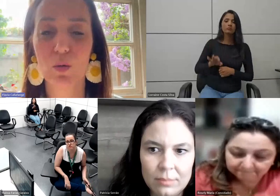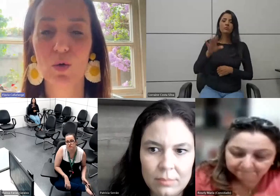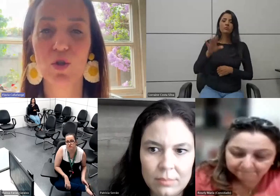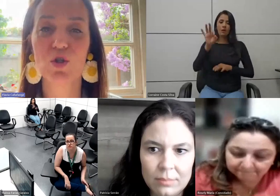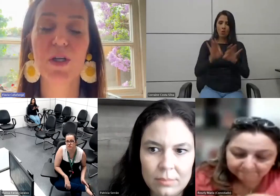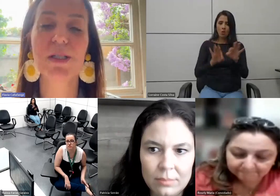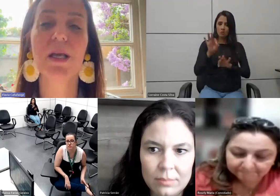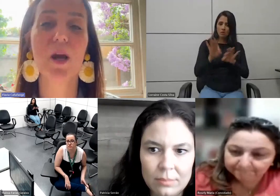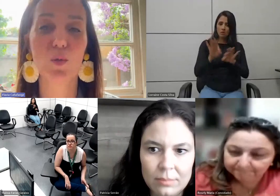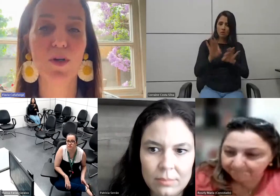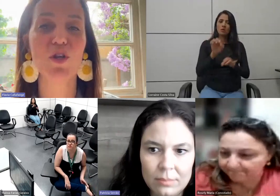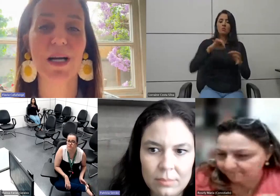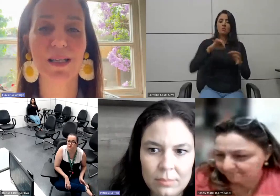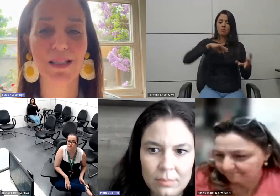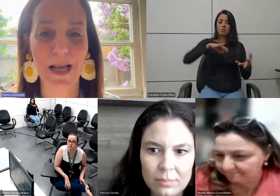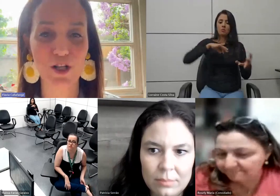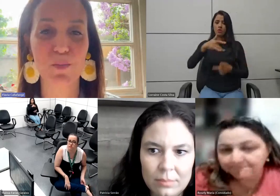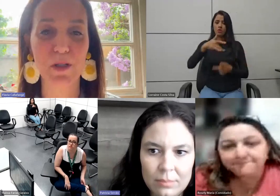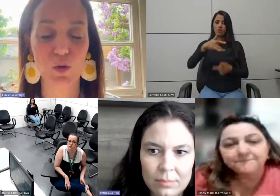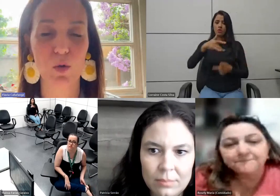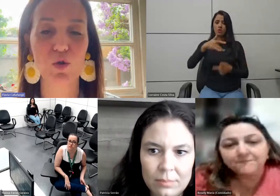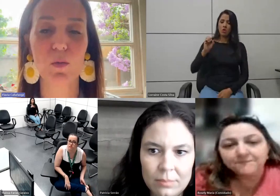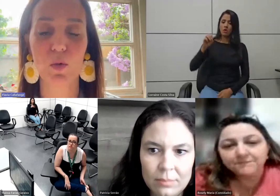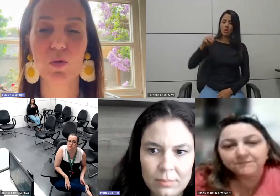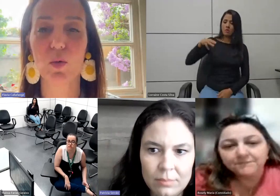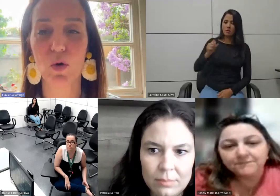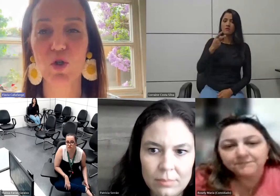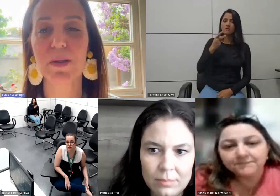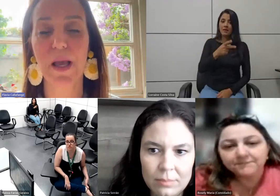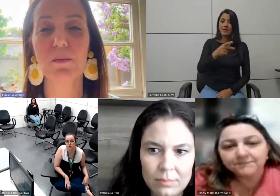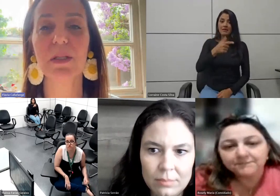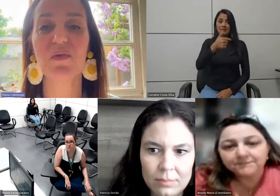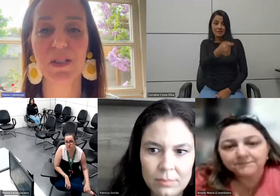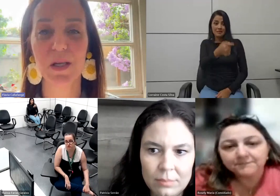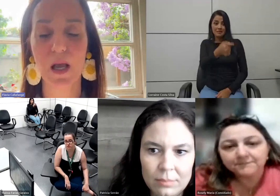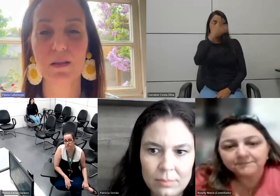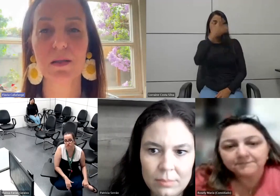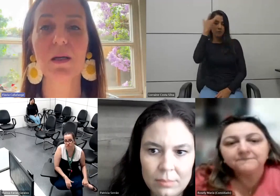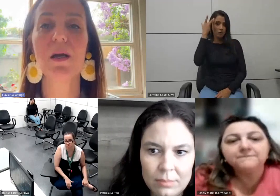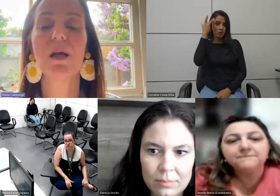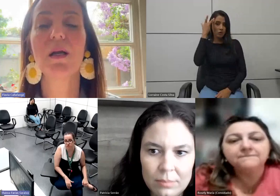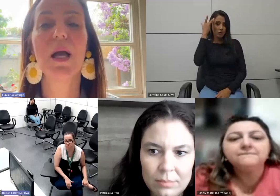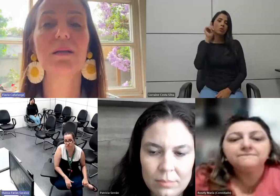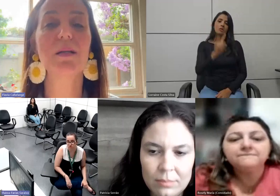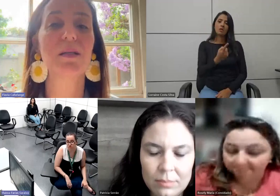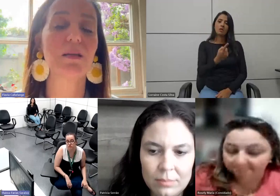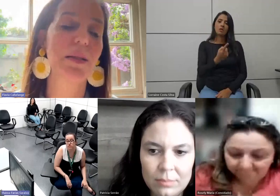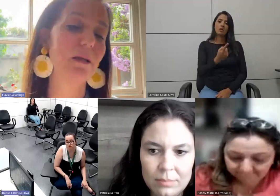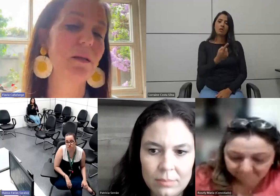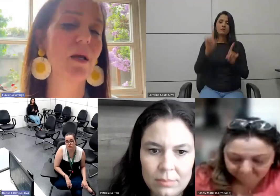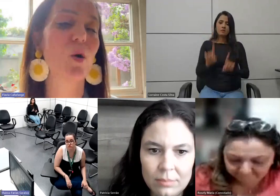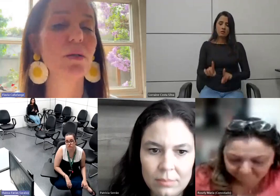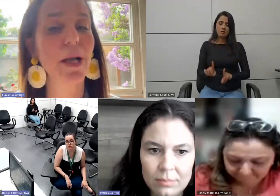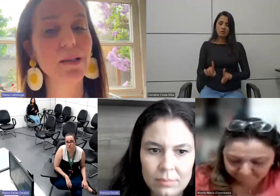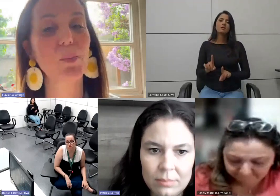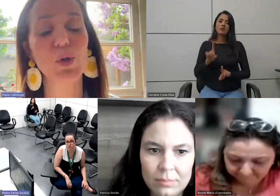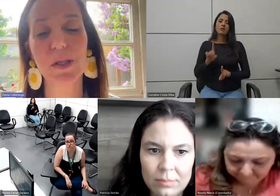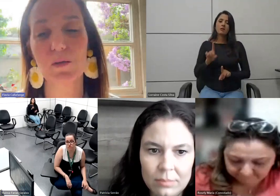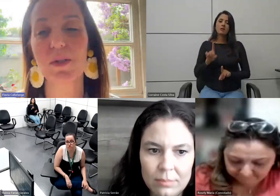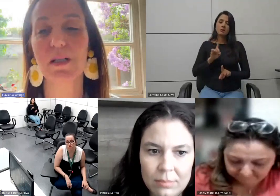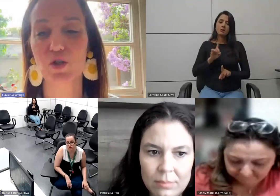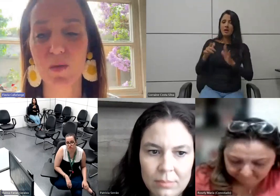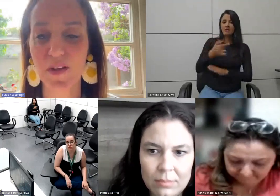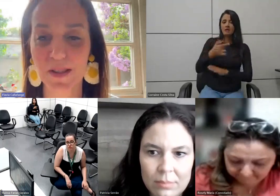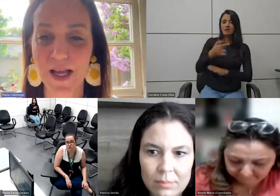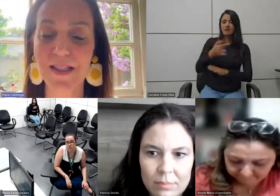Mundial de Saúde dizem que uma de cada sete pessoas no mundo hoje tem uma deficiência e entre 70 e 80